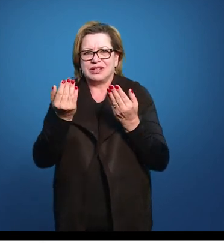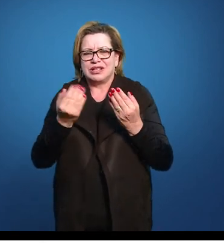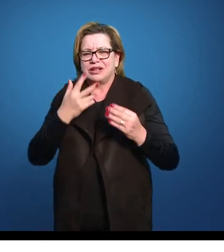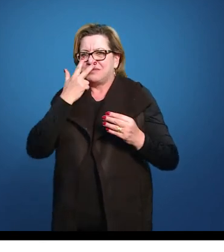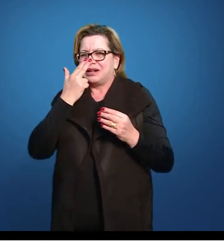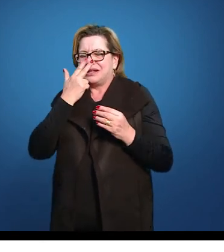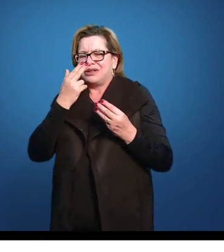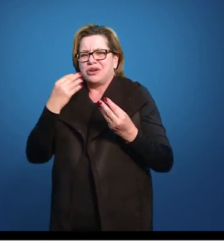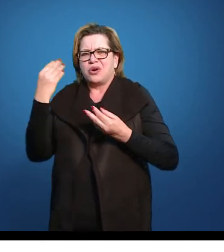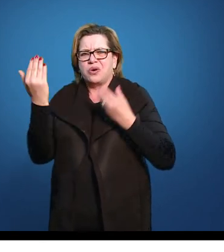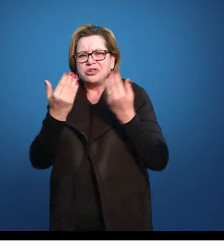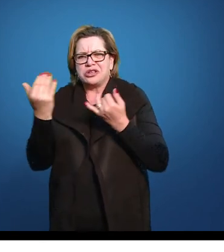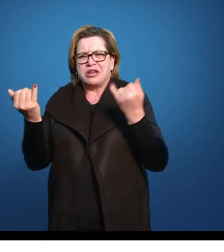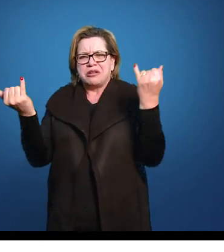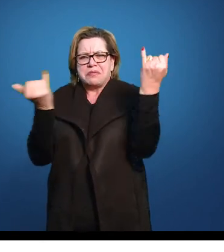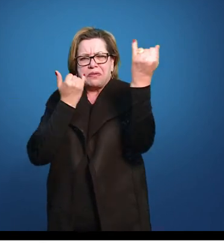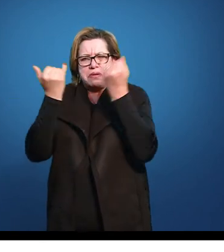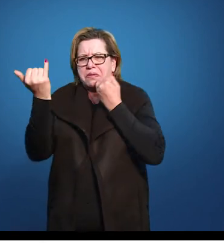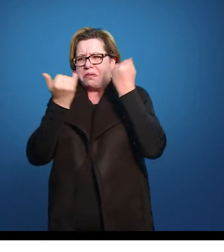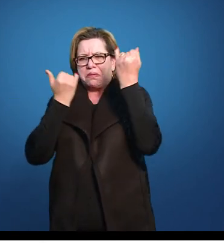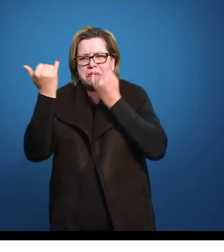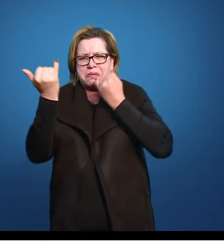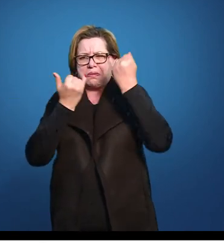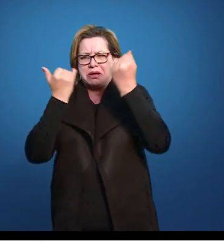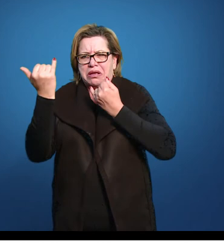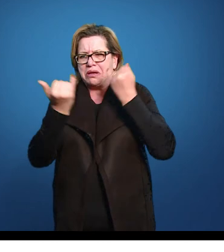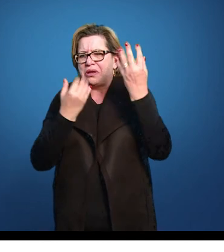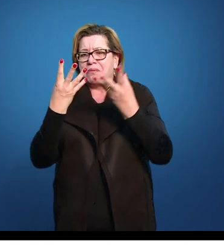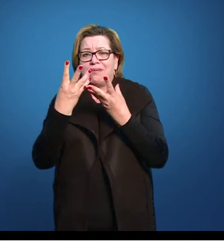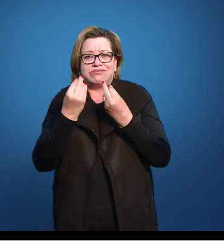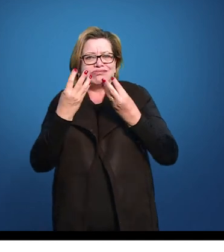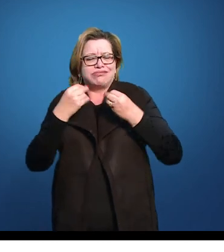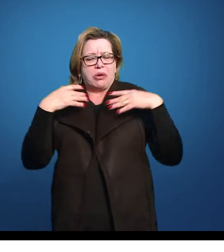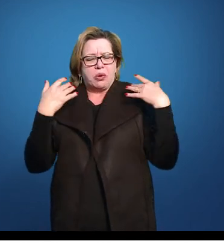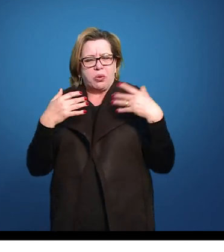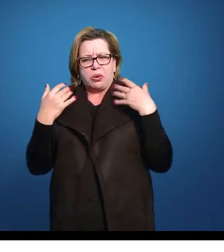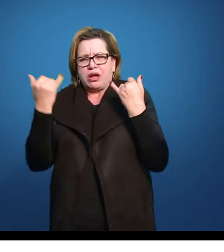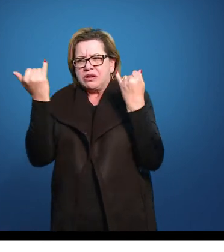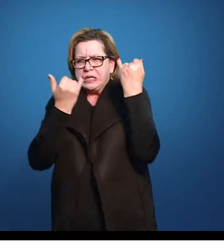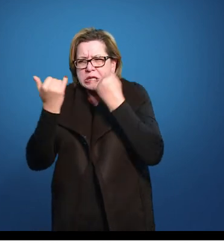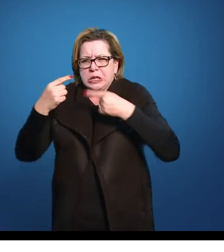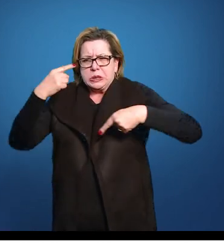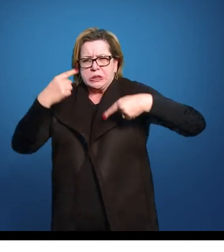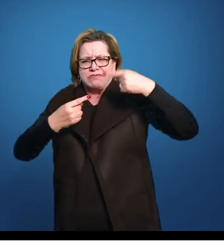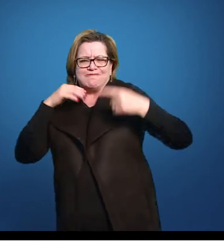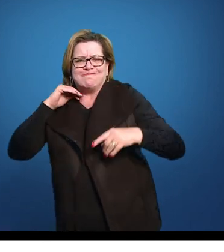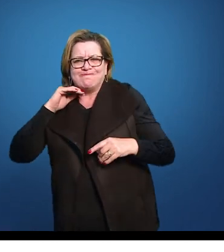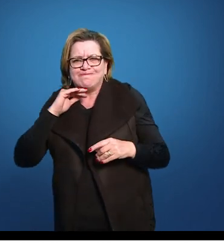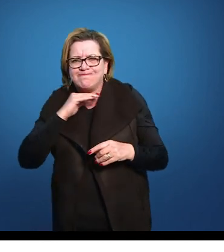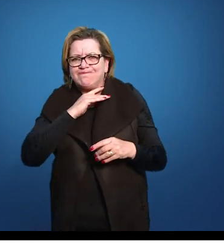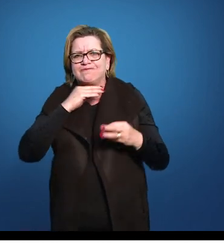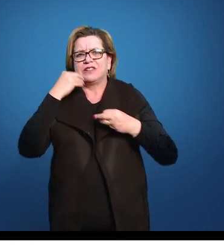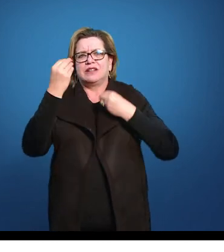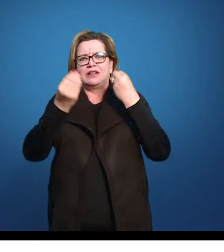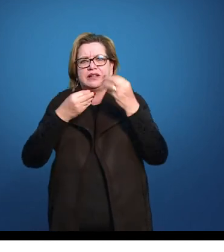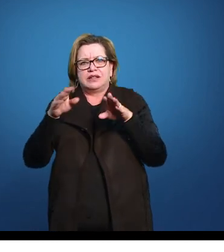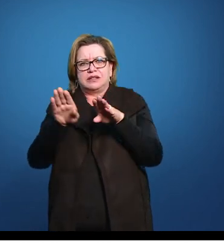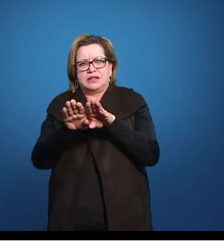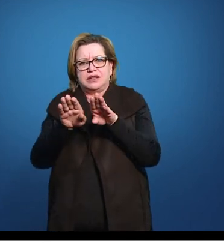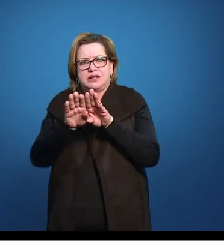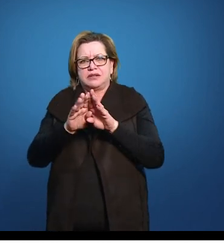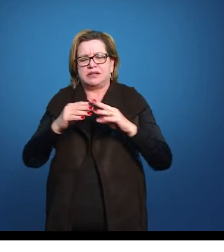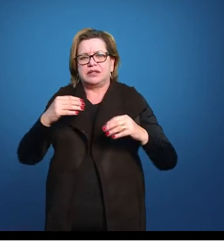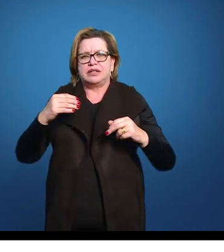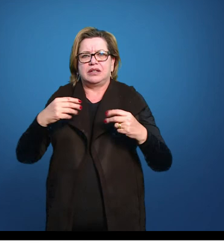bombardeados com notícias bastante ruins da nossa política, notícias bastante